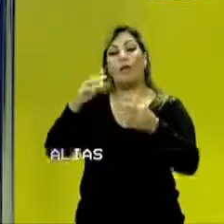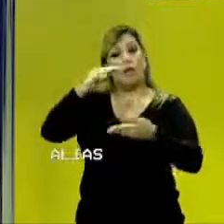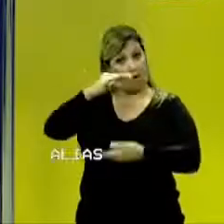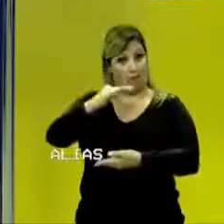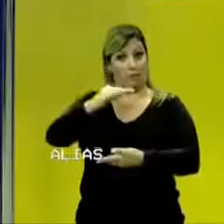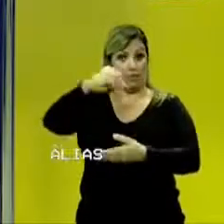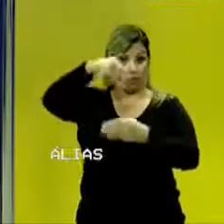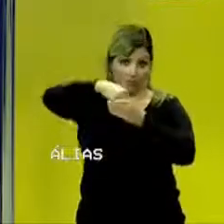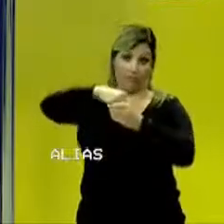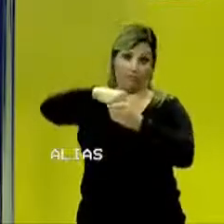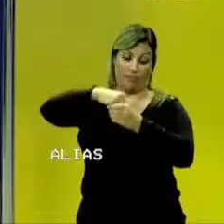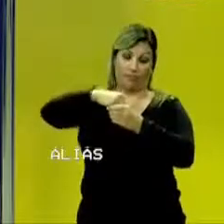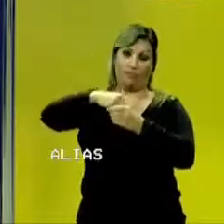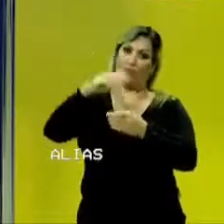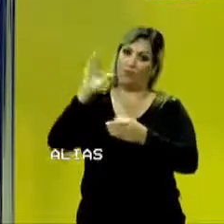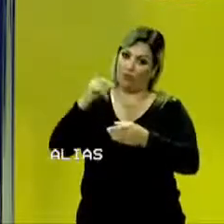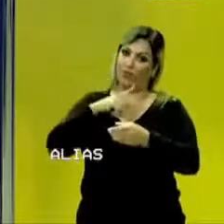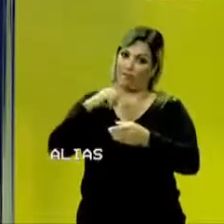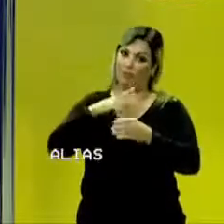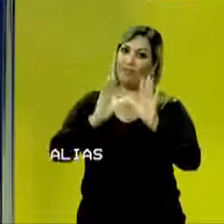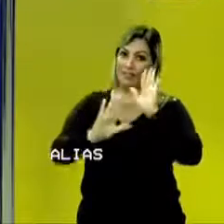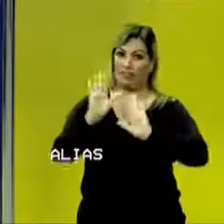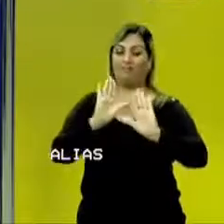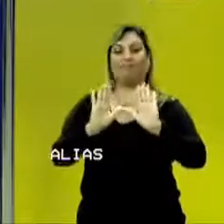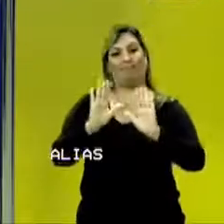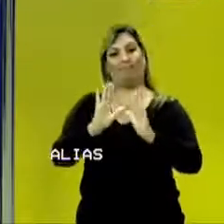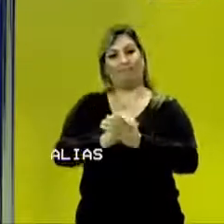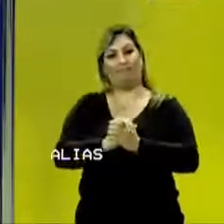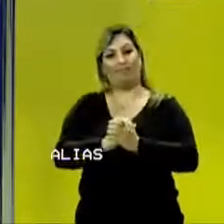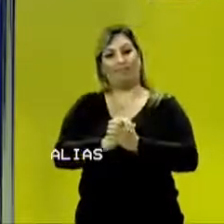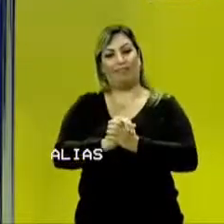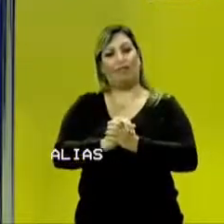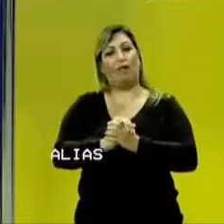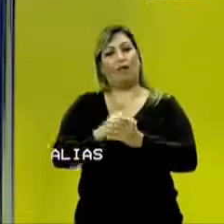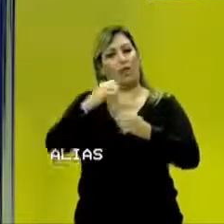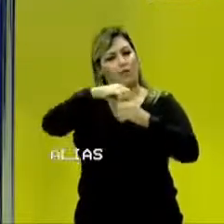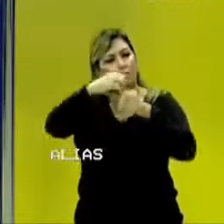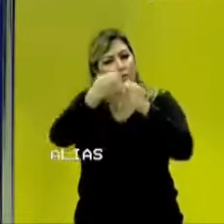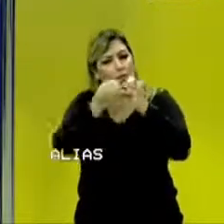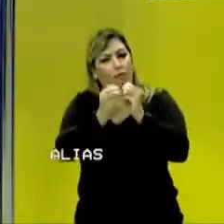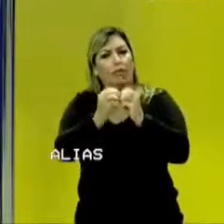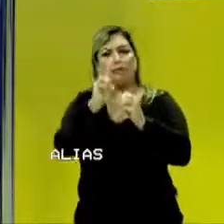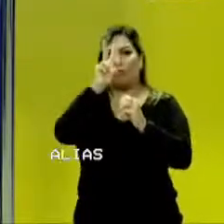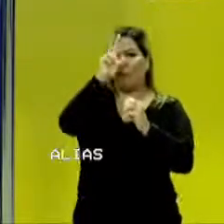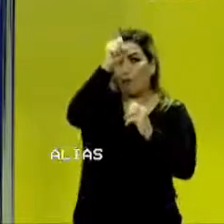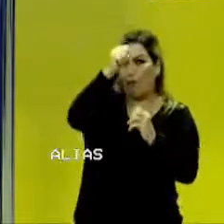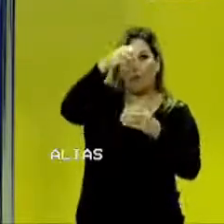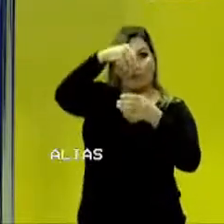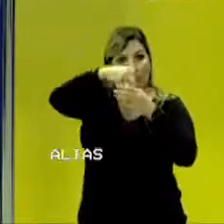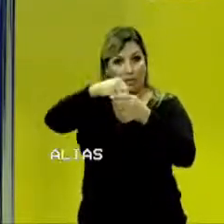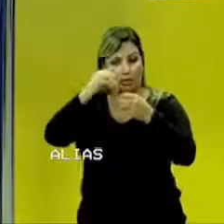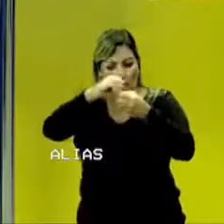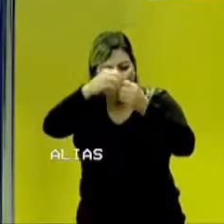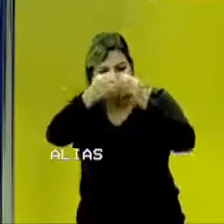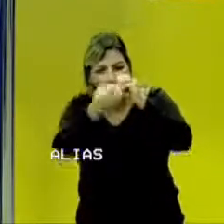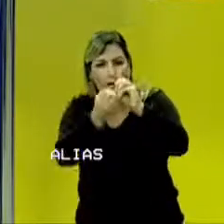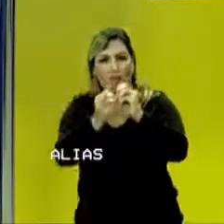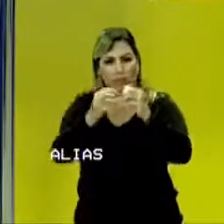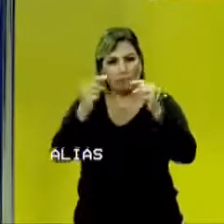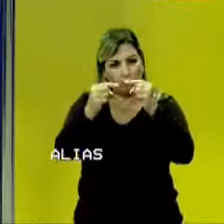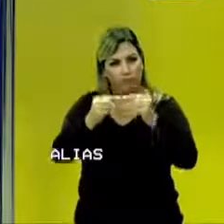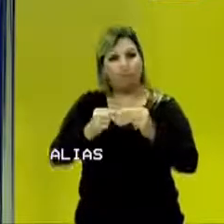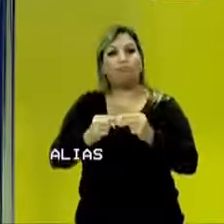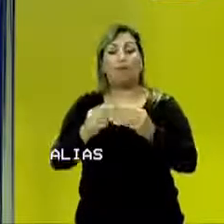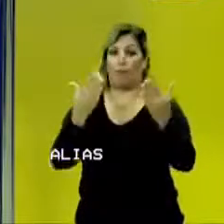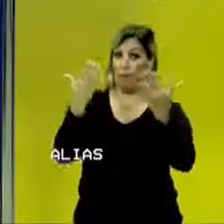recipiente que o contém. Ele já tem essa condição. As forças moleculares, as forças que mantêm a coesão entre as moléculas, em